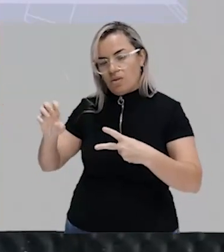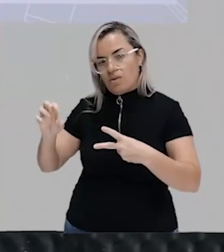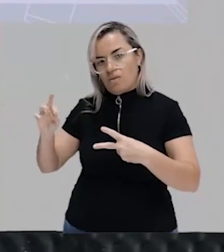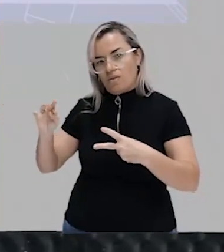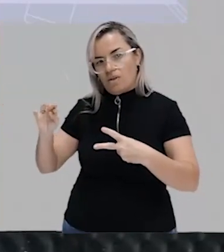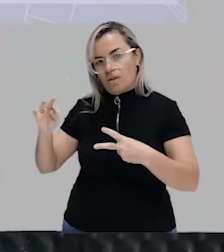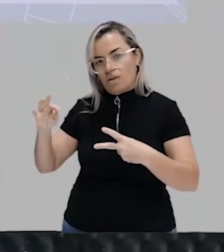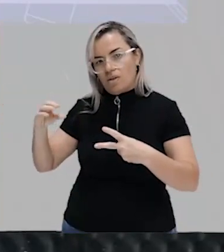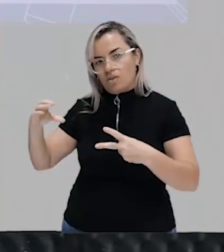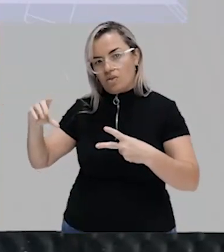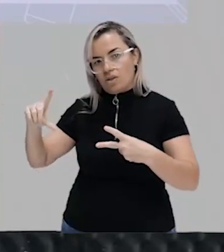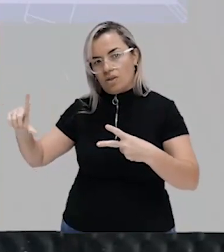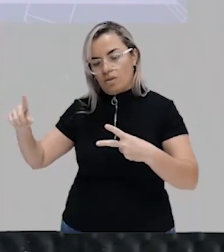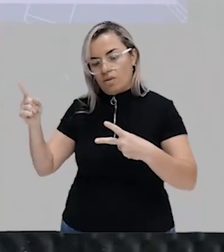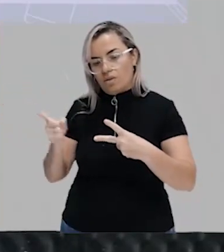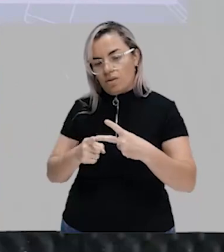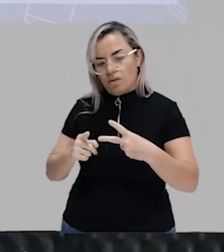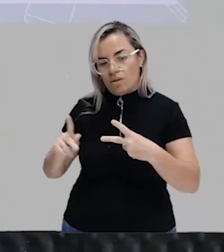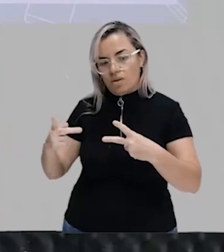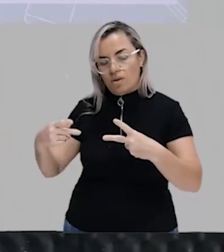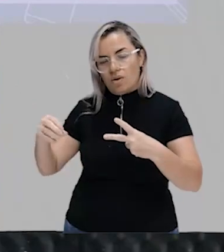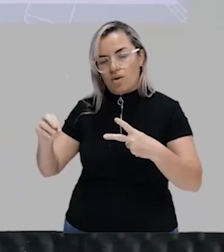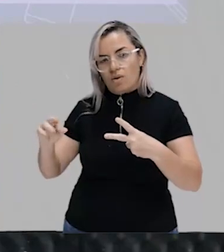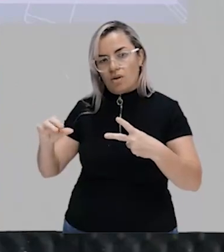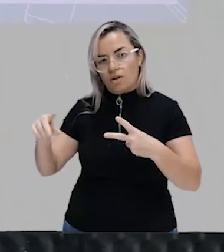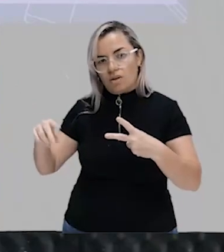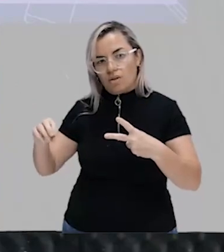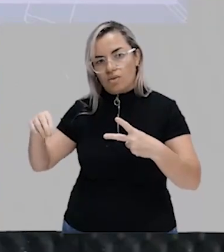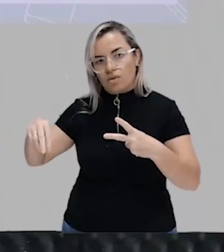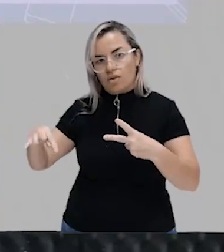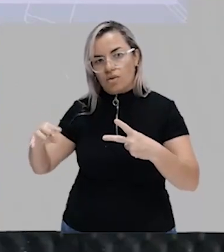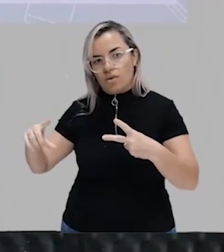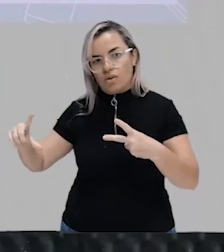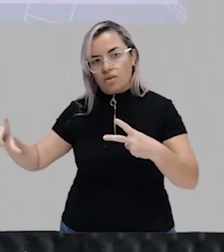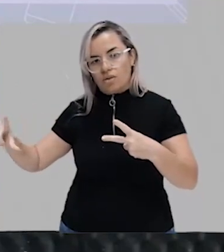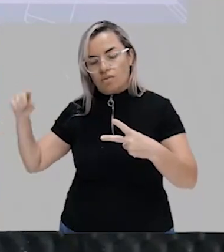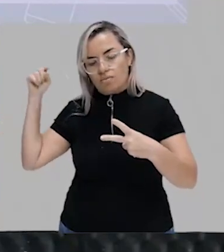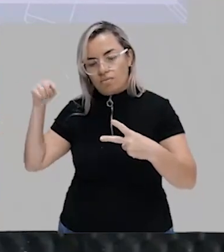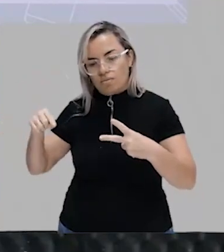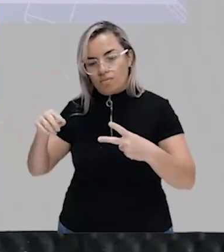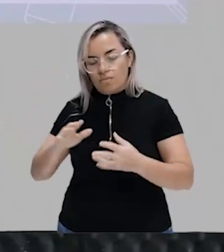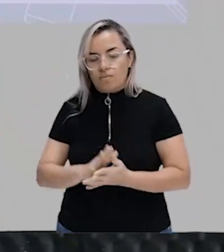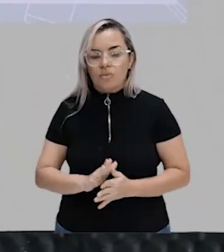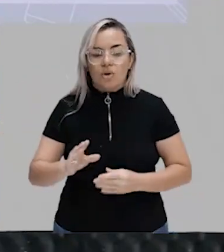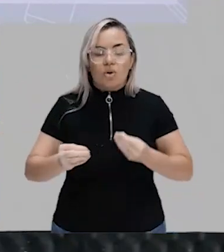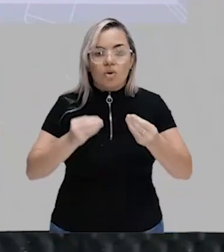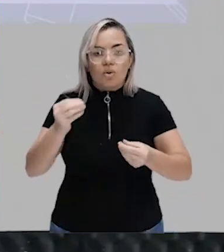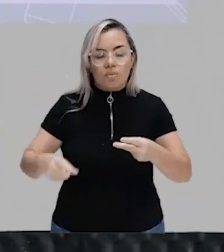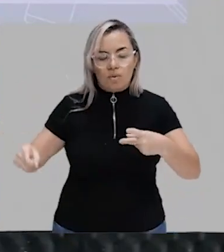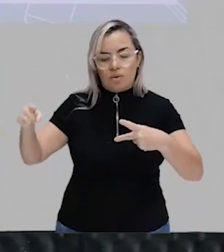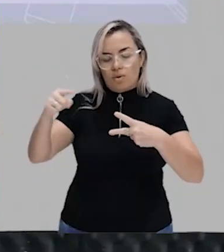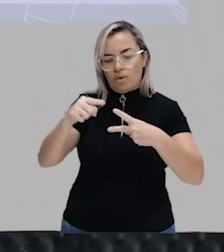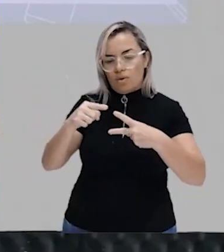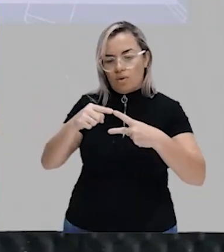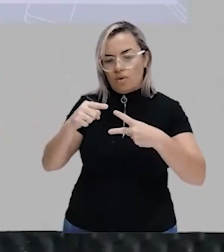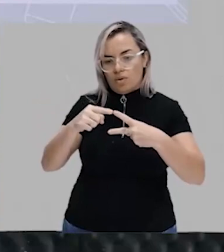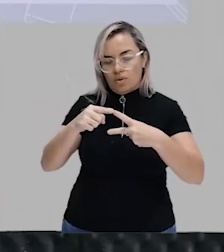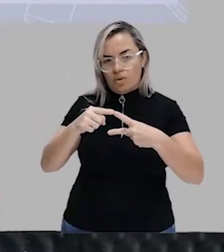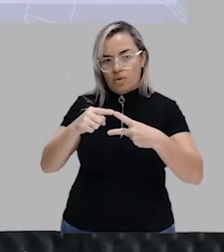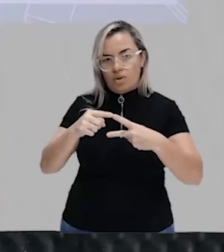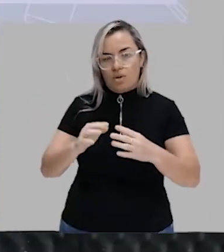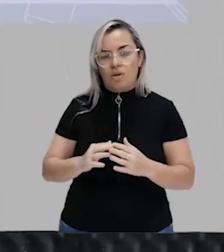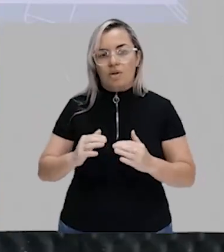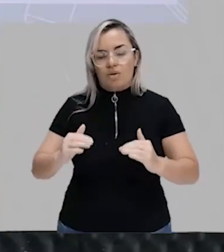e a que a gente chama de horizontal. Mobilidade vertical, de cima para baixo, de baixo para cima